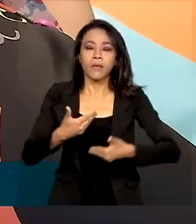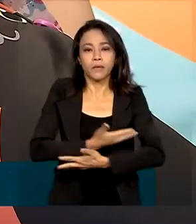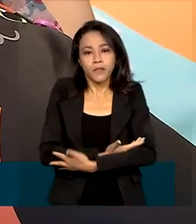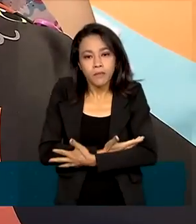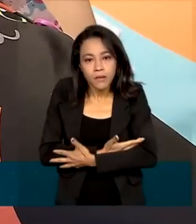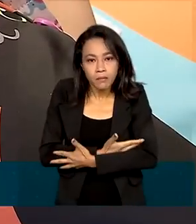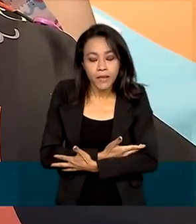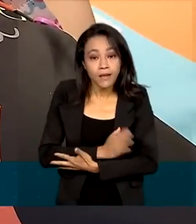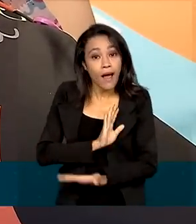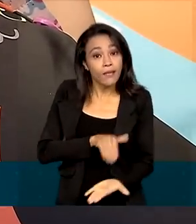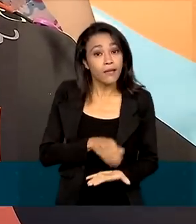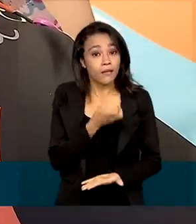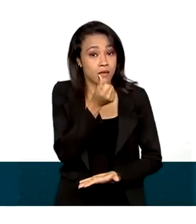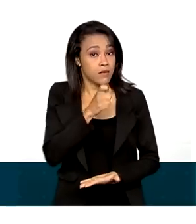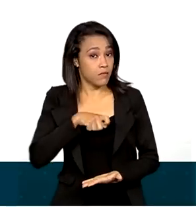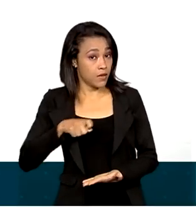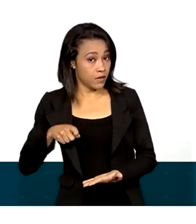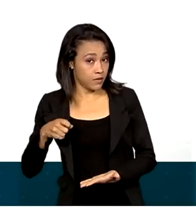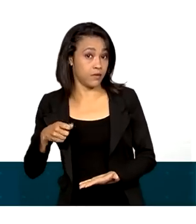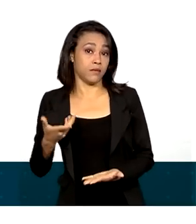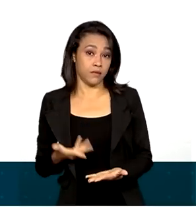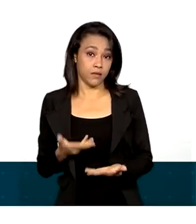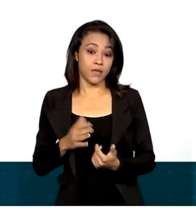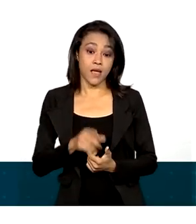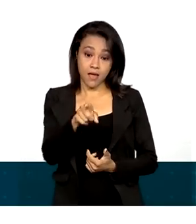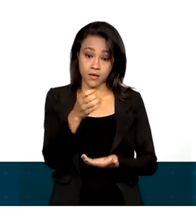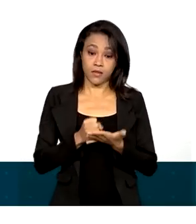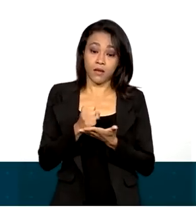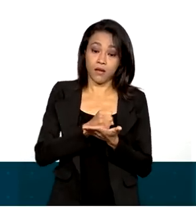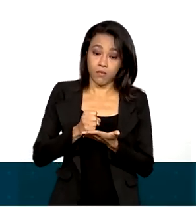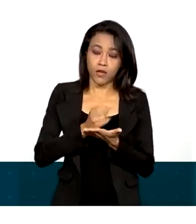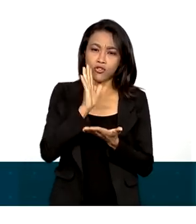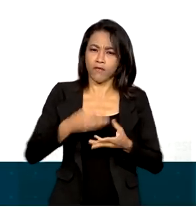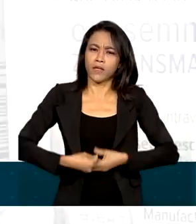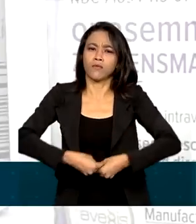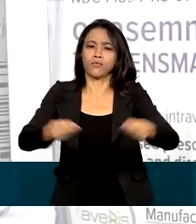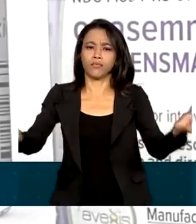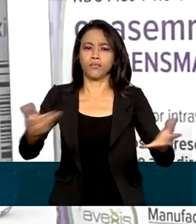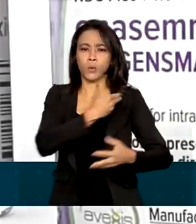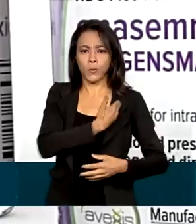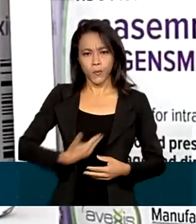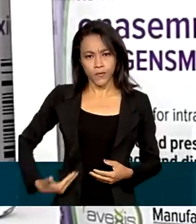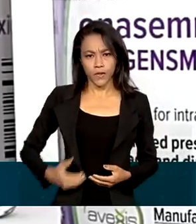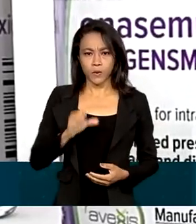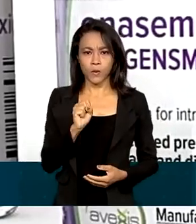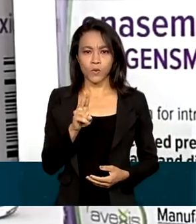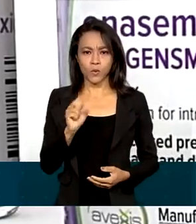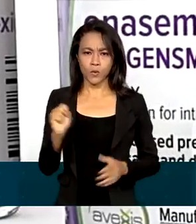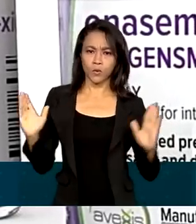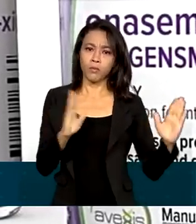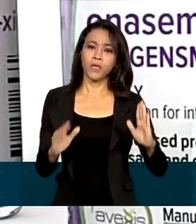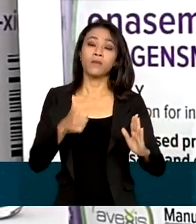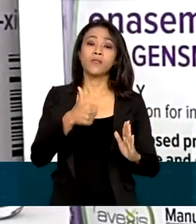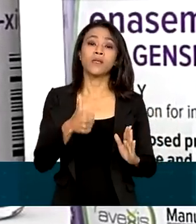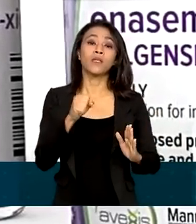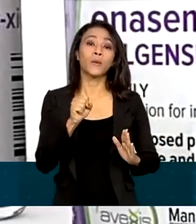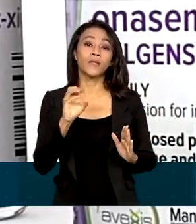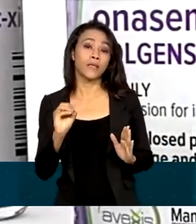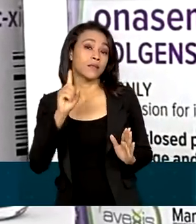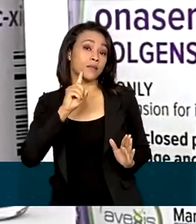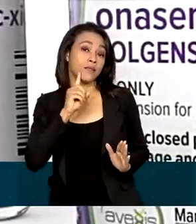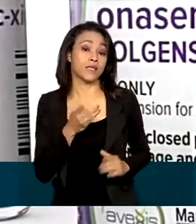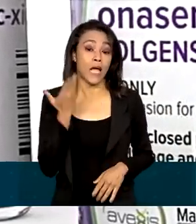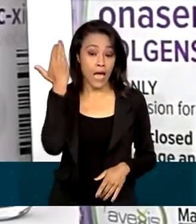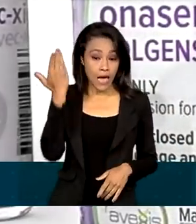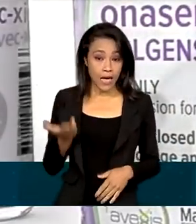com até 6 meses de idade. O remédio vai estar disponível no SUS em até 180 dias. O medicamento